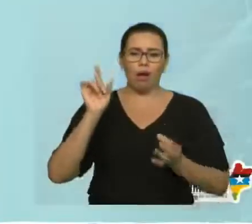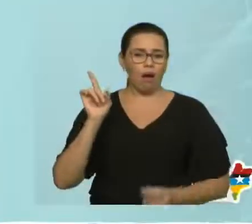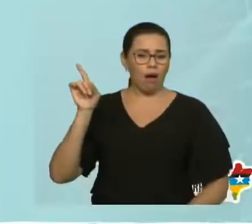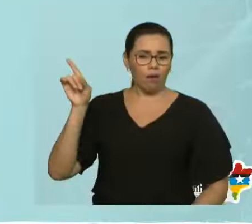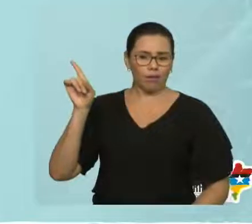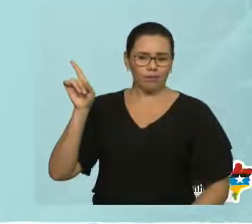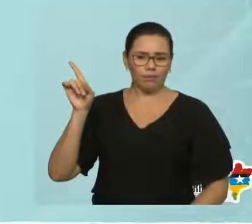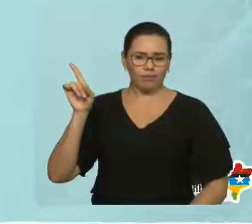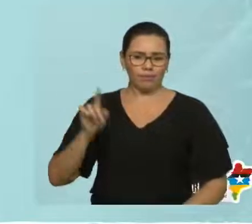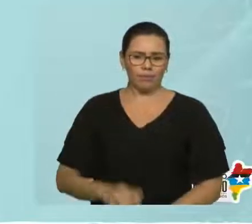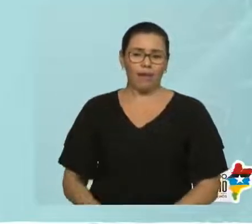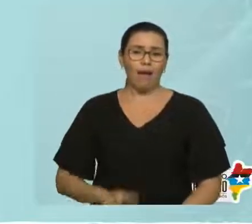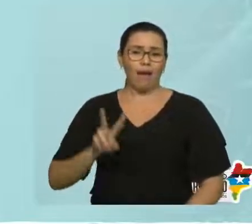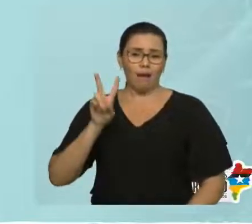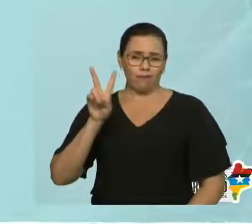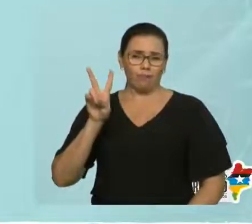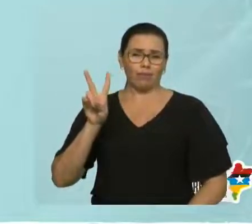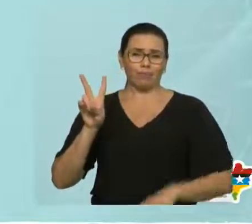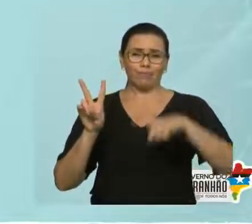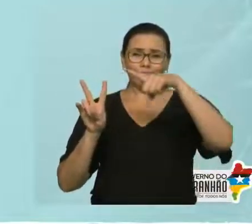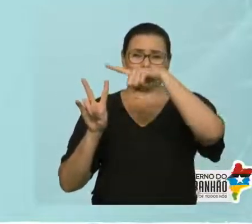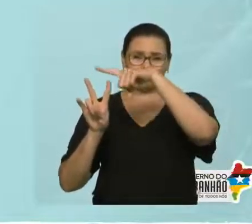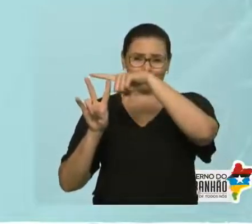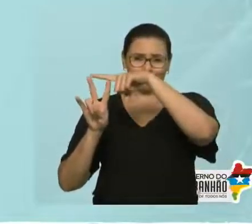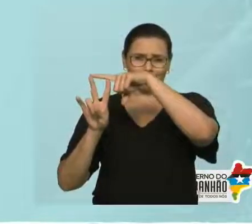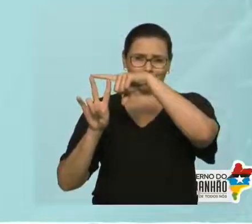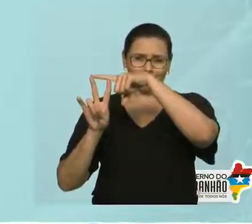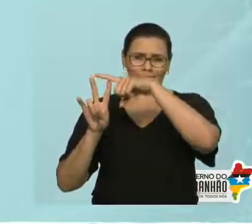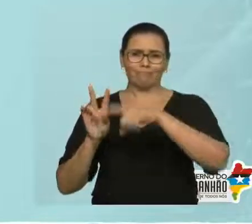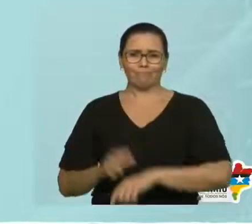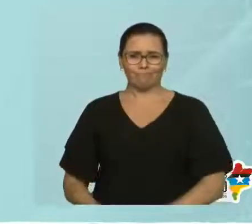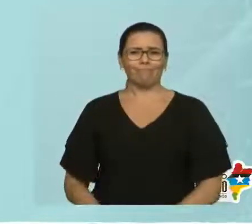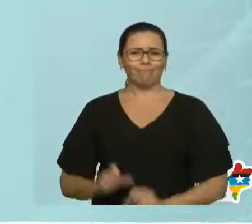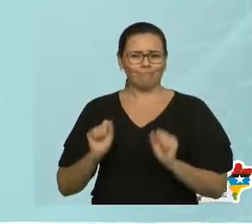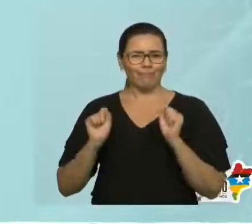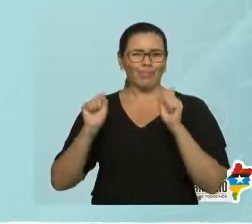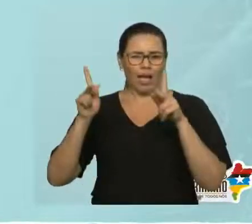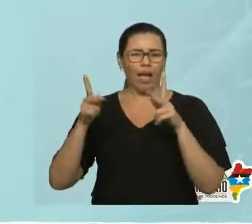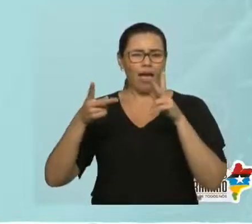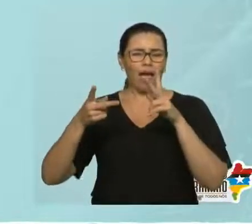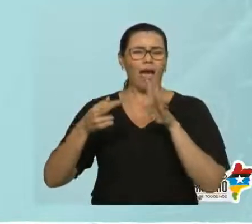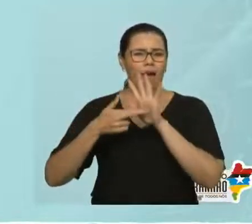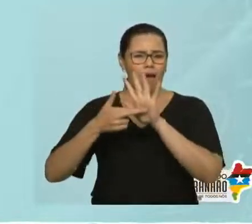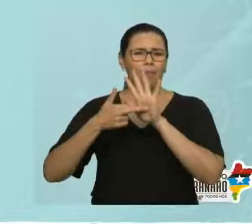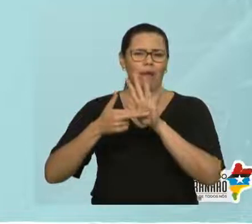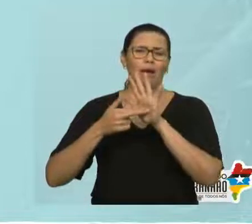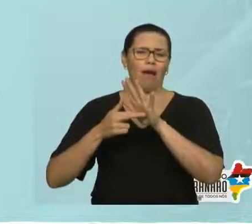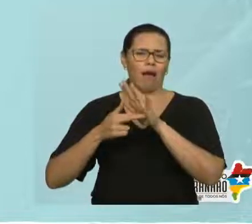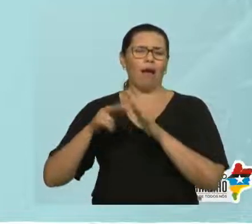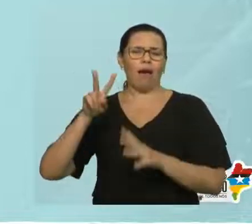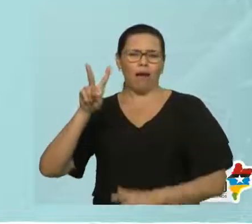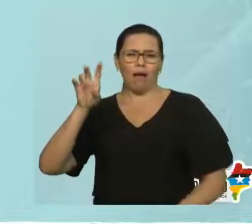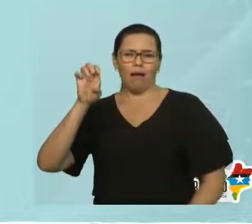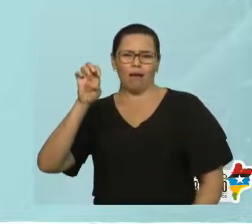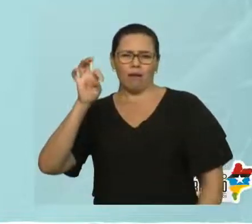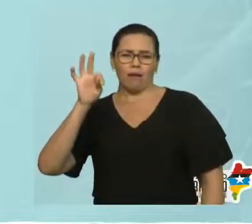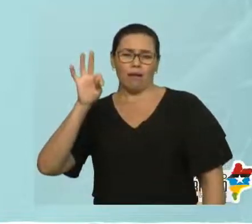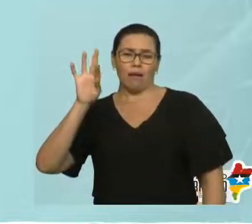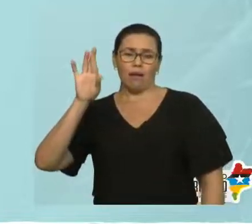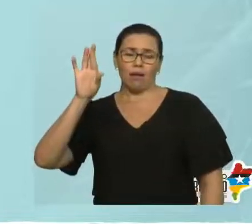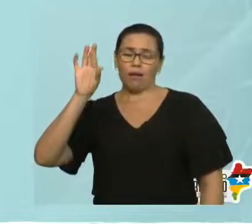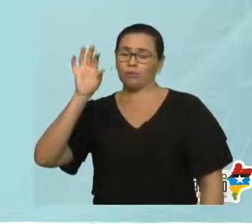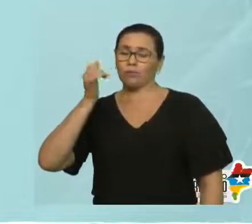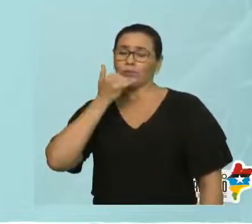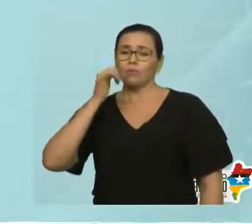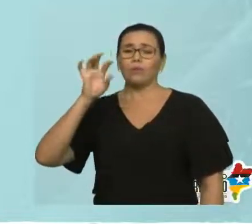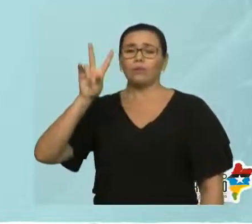eu representei pela letrinha V. Pode ser velocidade, mas pode ser qualquer outra coisa. Então, eu coloquei V. Aí, uma coisa que alguns alunos confundem.